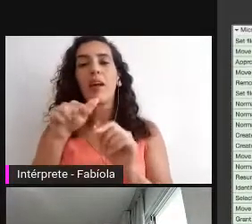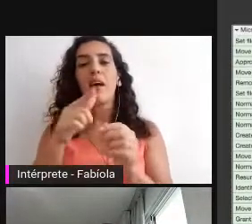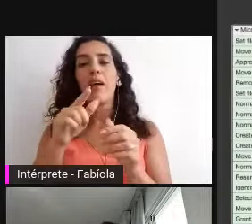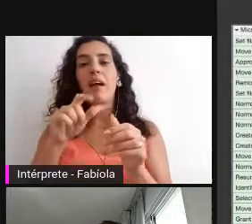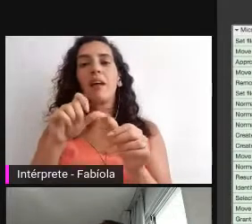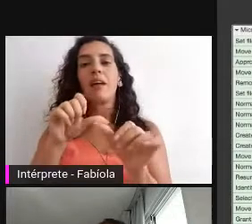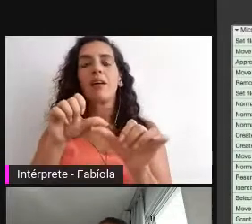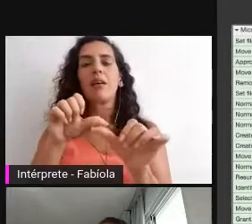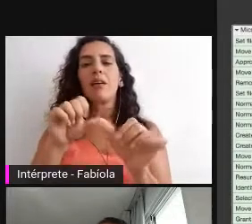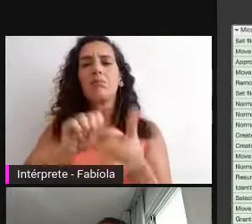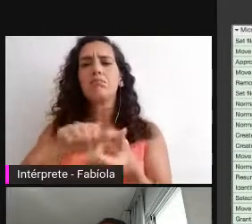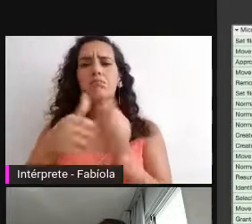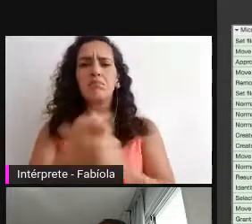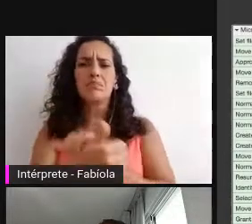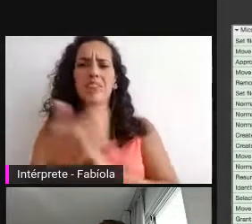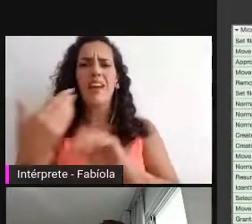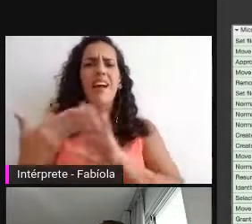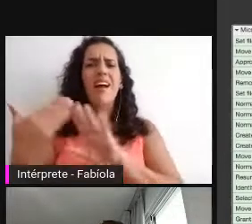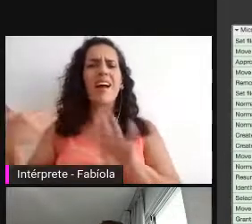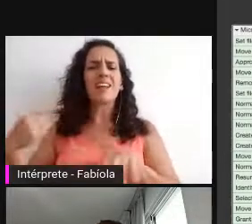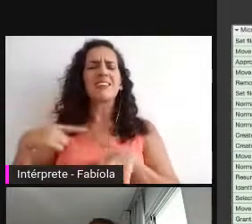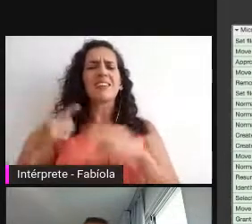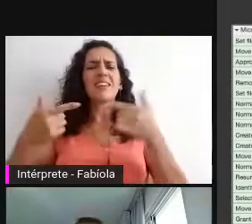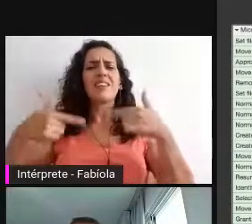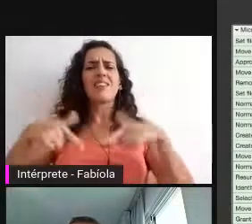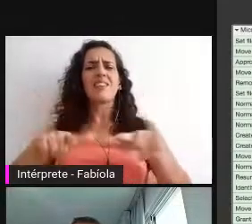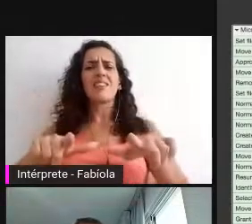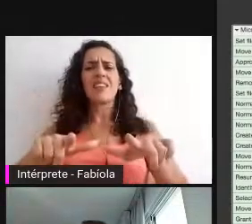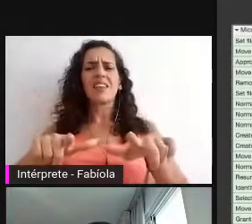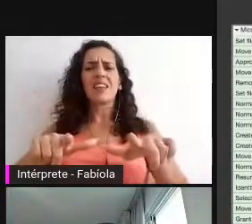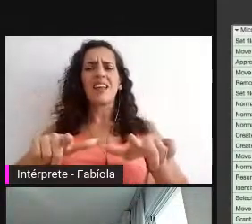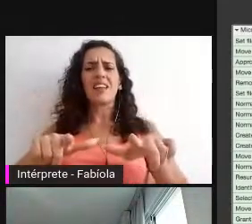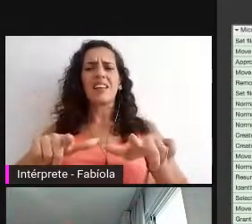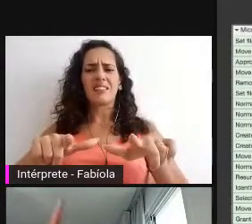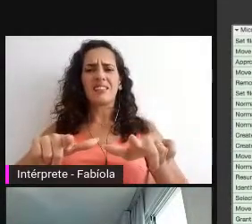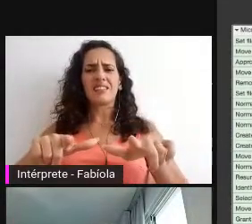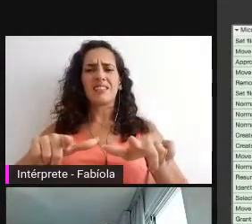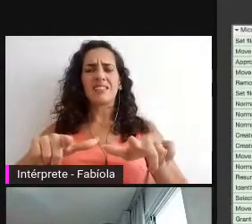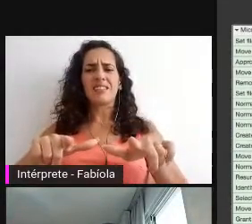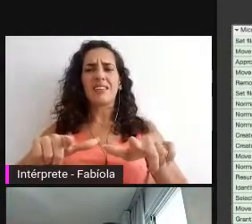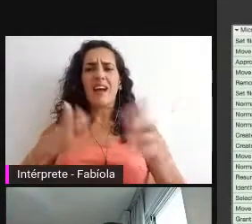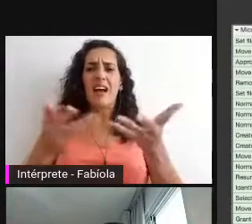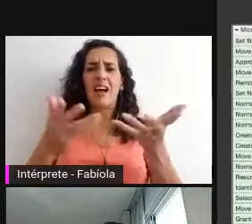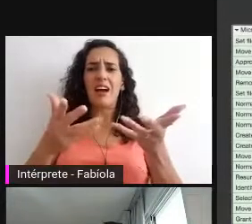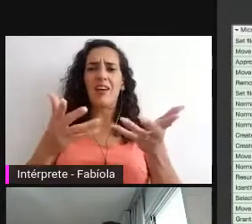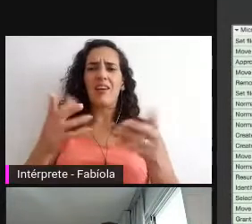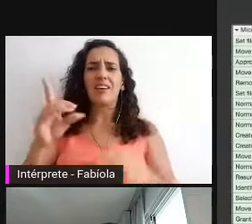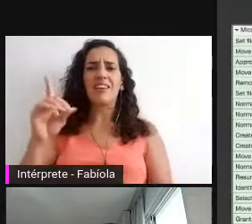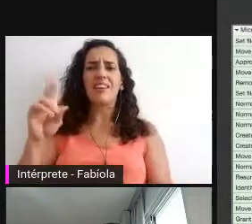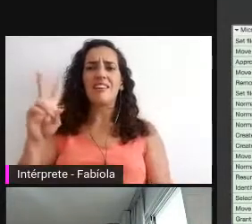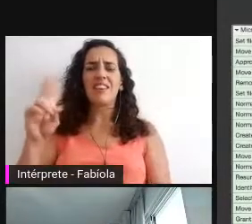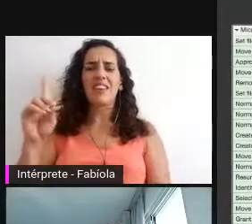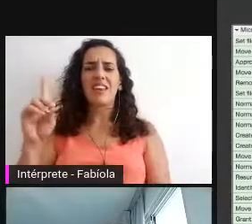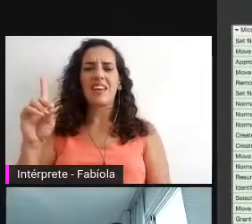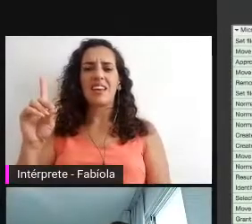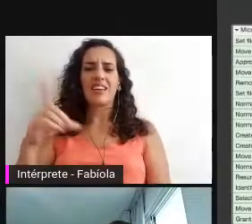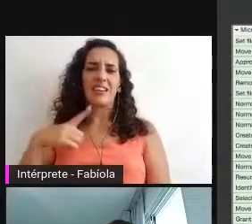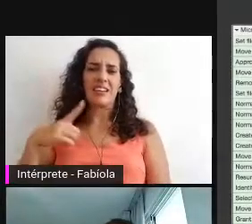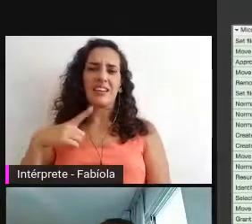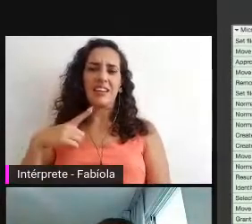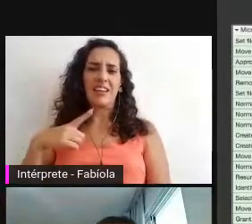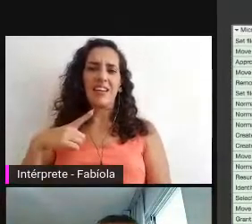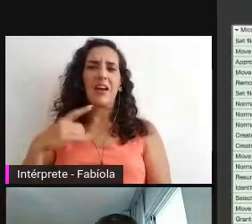uma fita VHS para um DVD. Tem até uma brincadeirinha ali que eu tentei trazer para sempre.